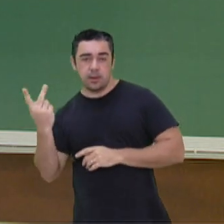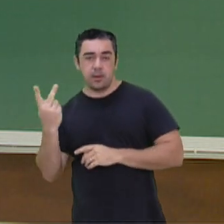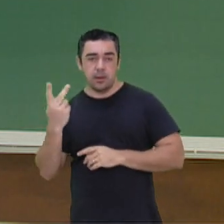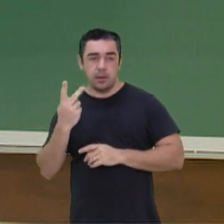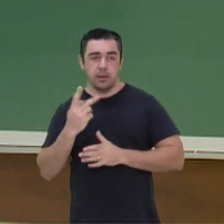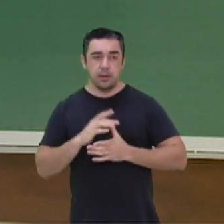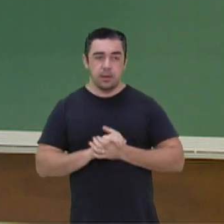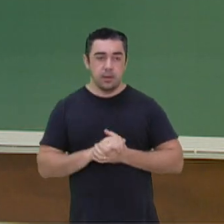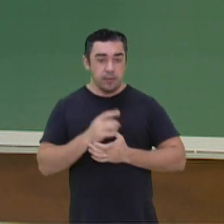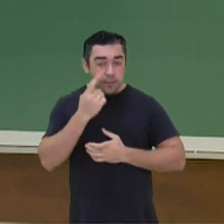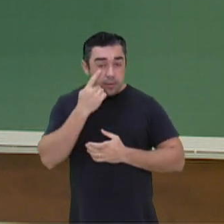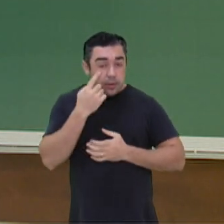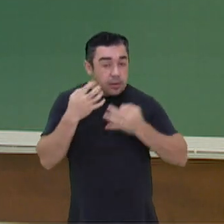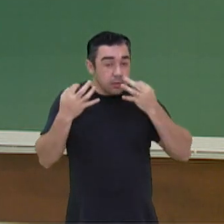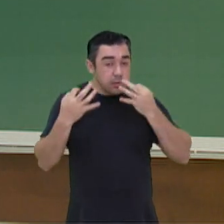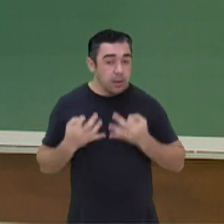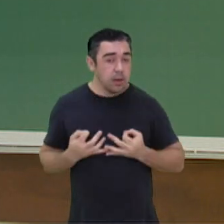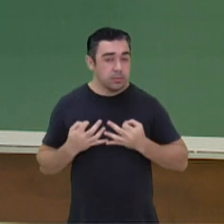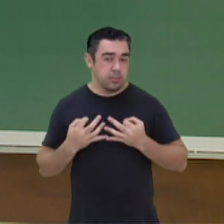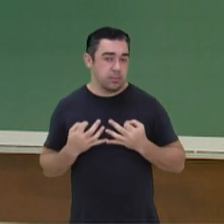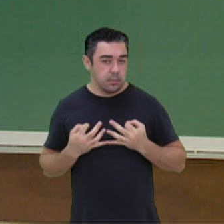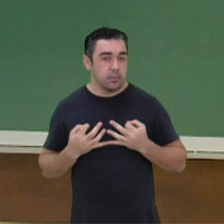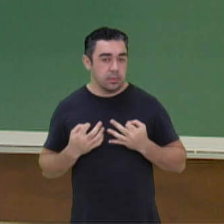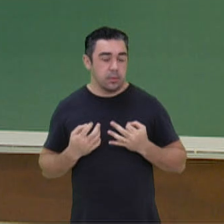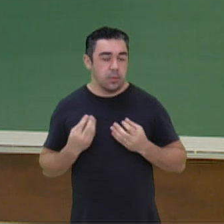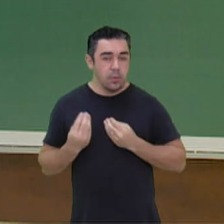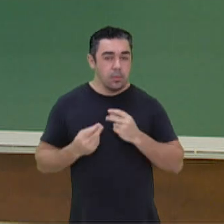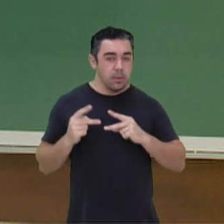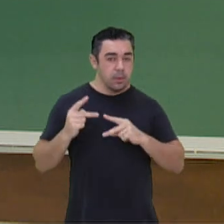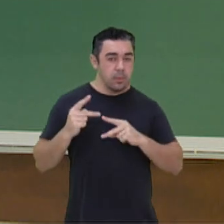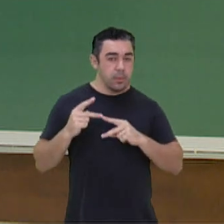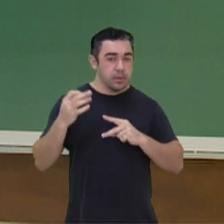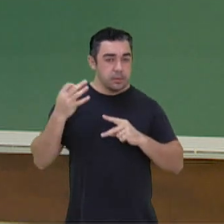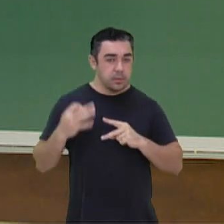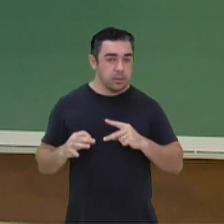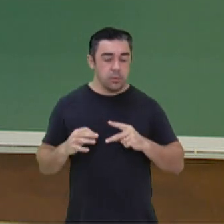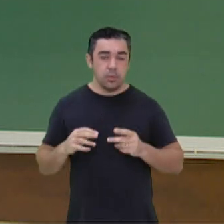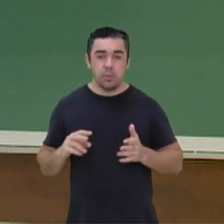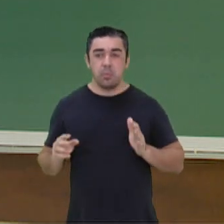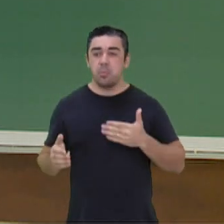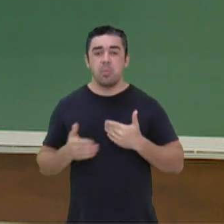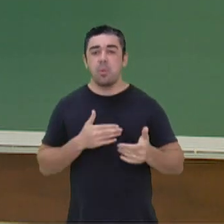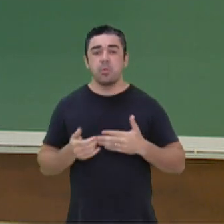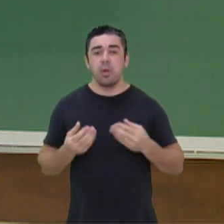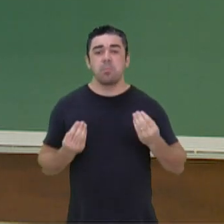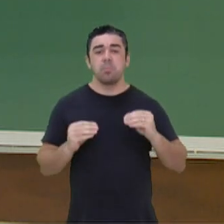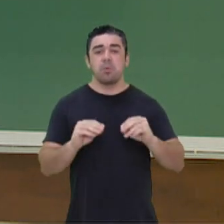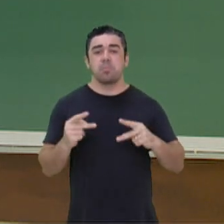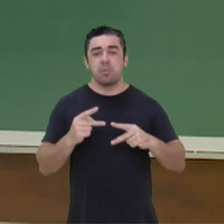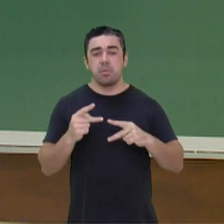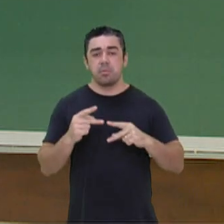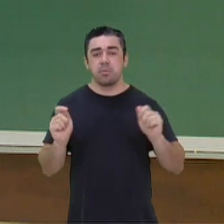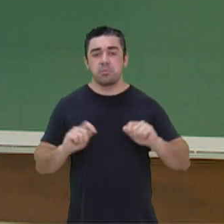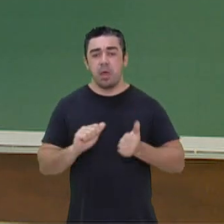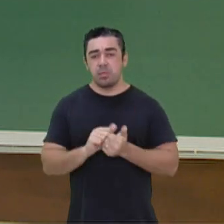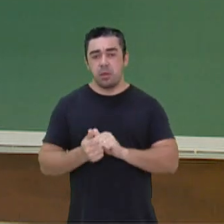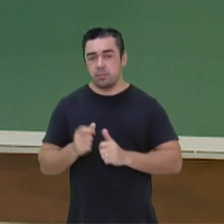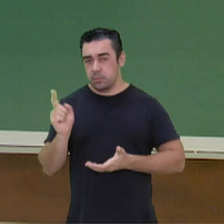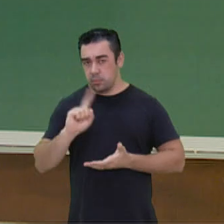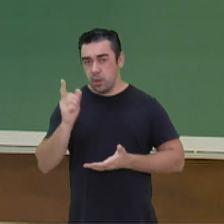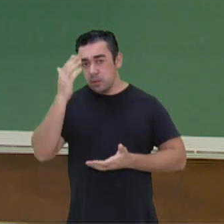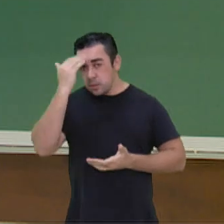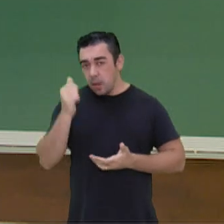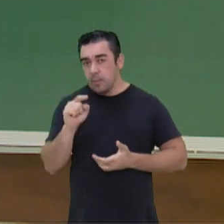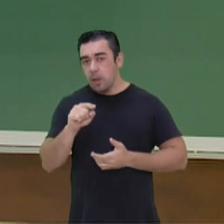vejam bem, para usar adequadamente a preposição. Então, não podemos colocar qualquer uma ali que se adapta. Eu tenho que saber se meu